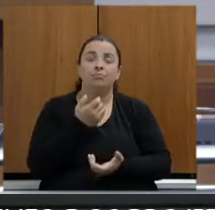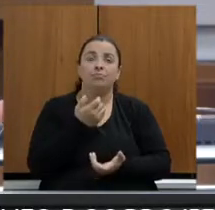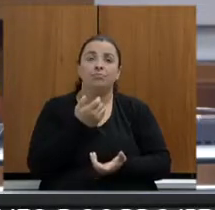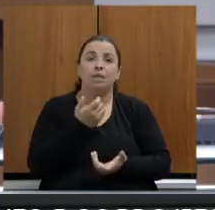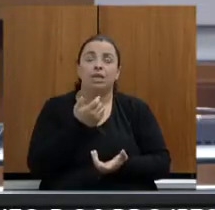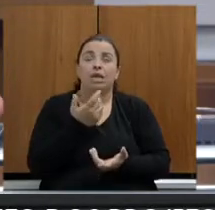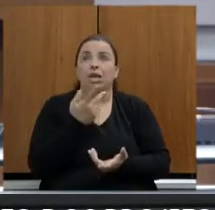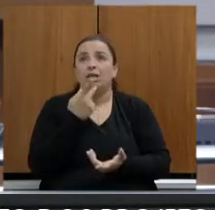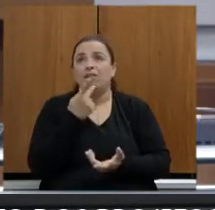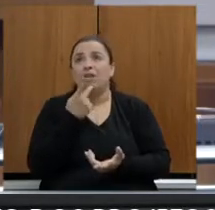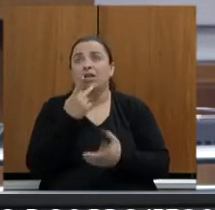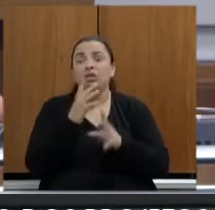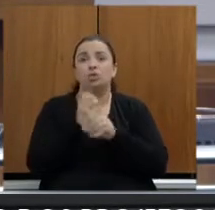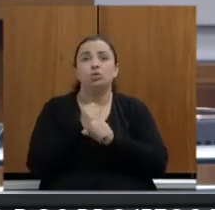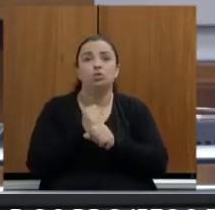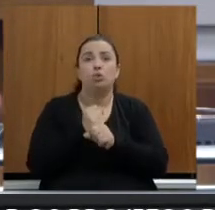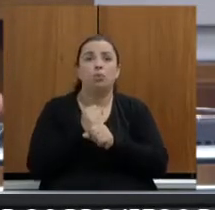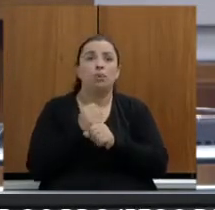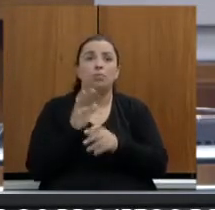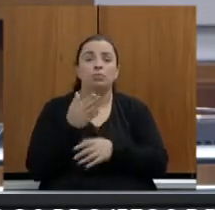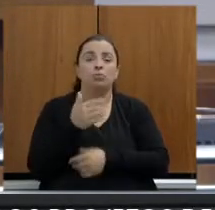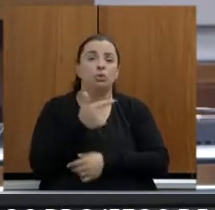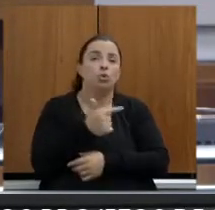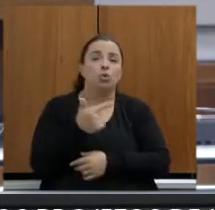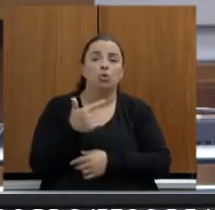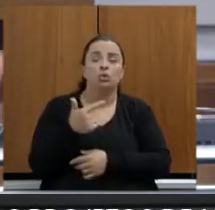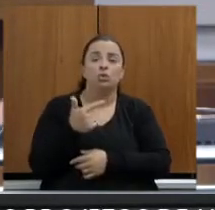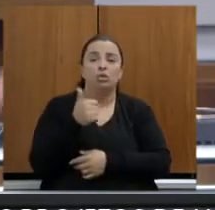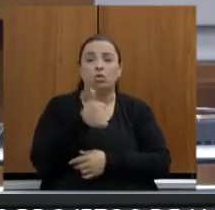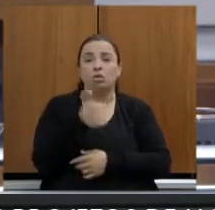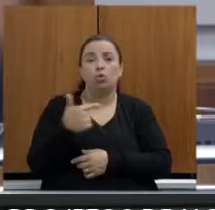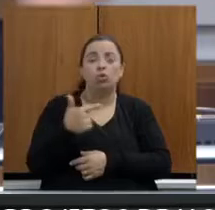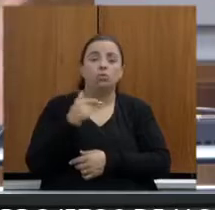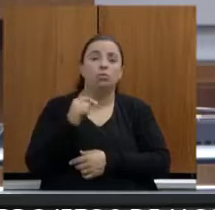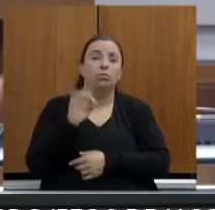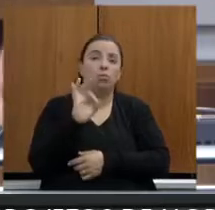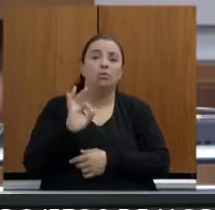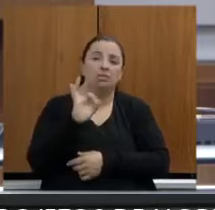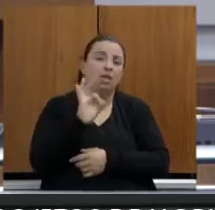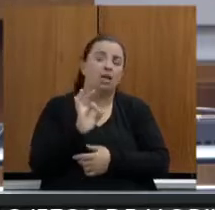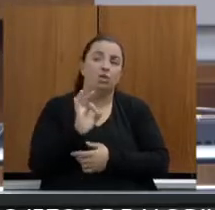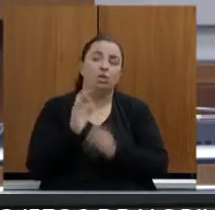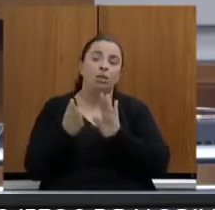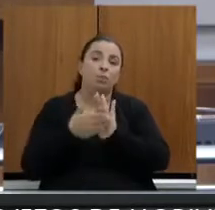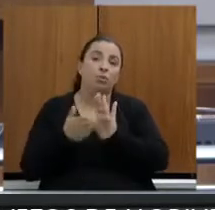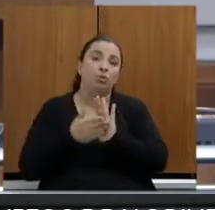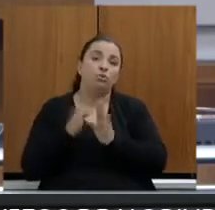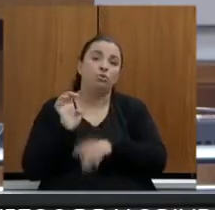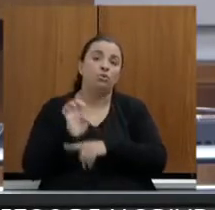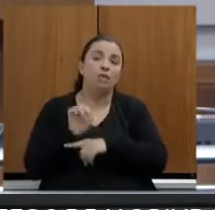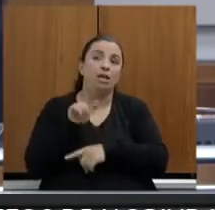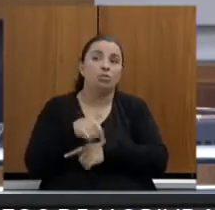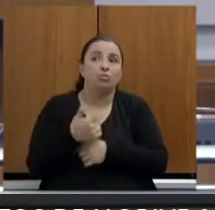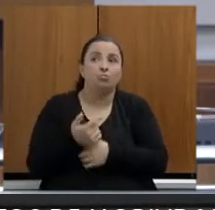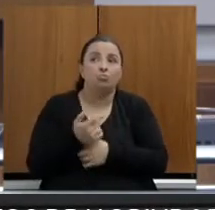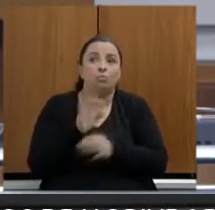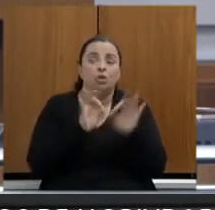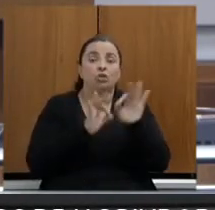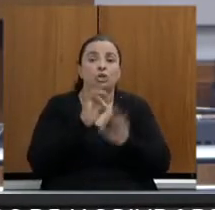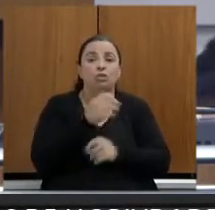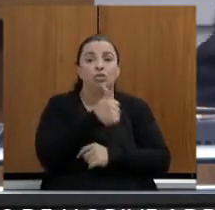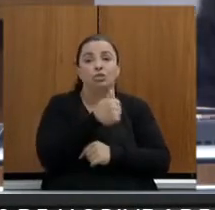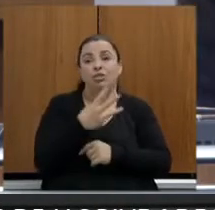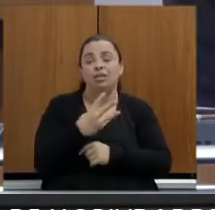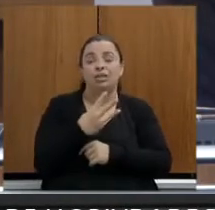falando aí uns 12% de contrapartida do Estado em um projeto de 3 bi. Então, é